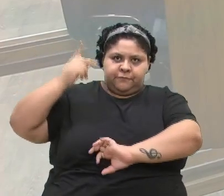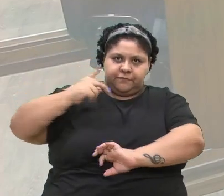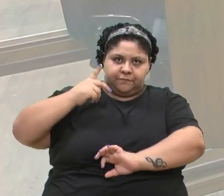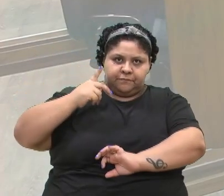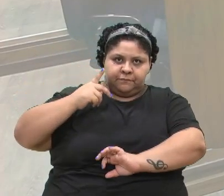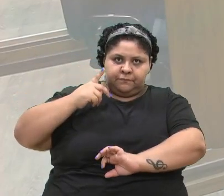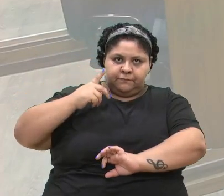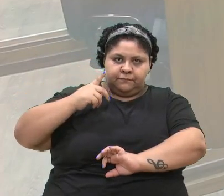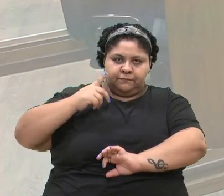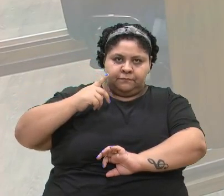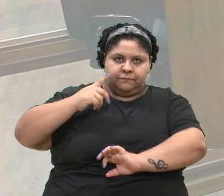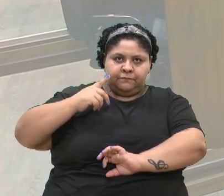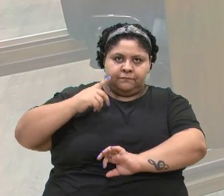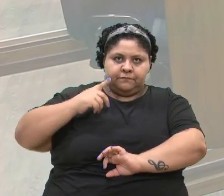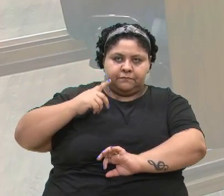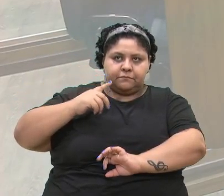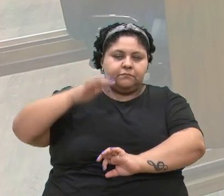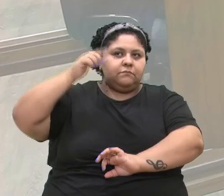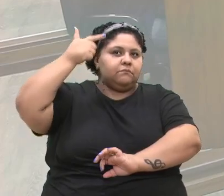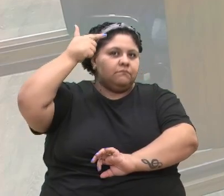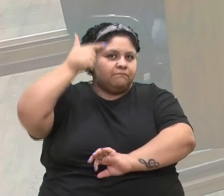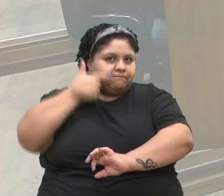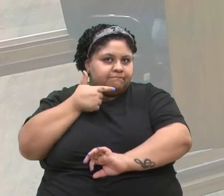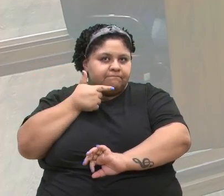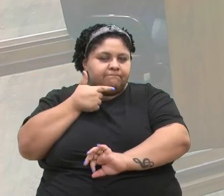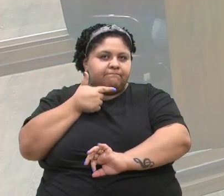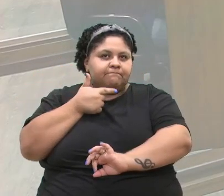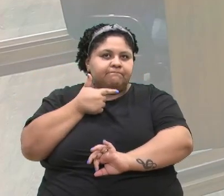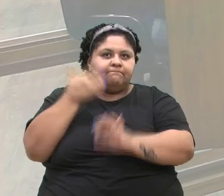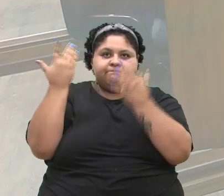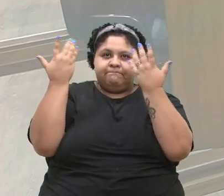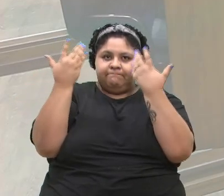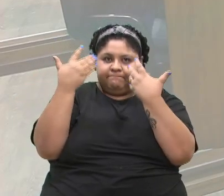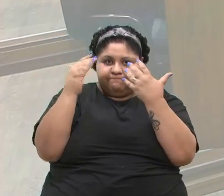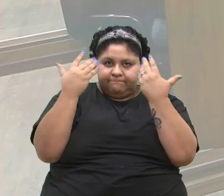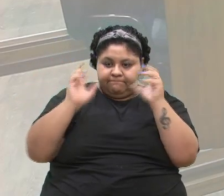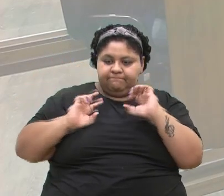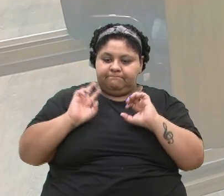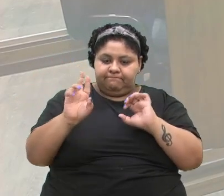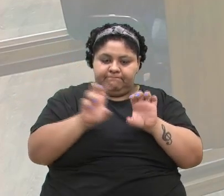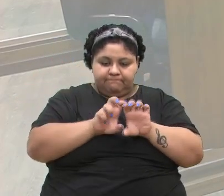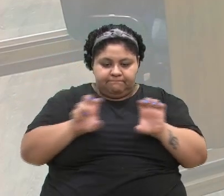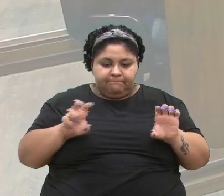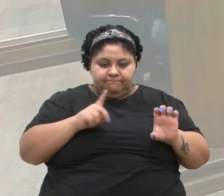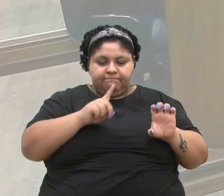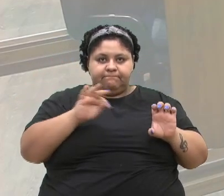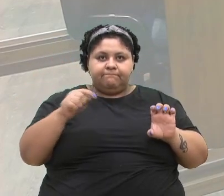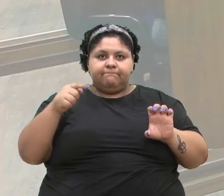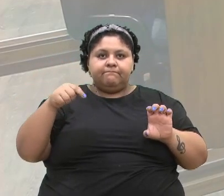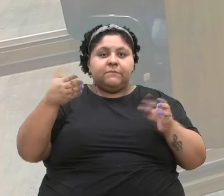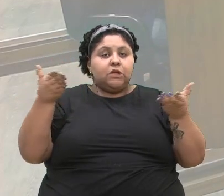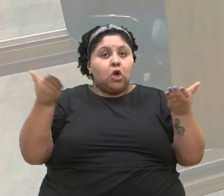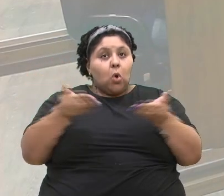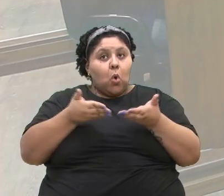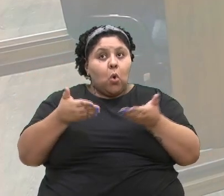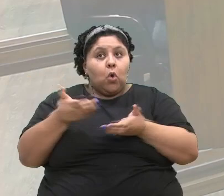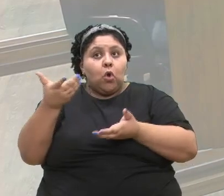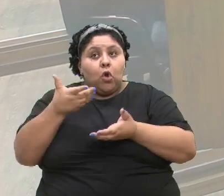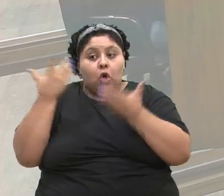lhe deu os parabéns em nome da bancada do Partido dos Trabalhadores, mas hoje quero lhe parabenizar,